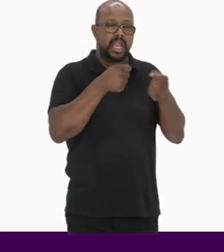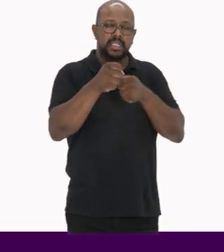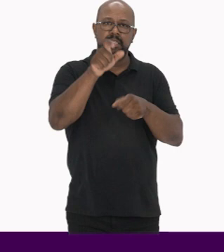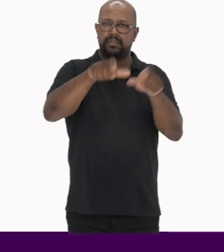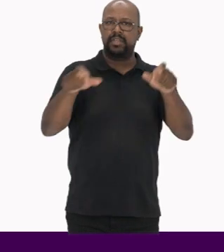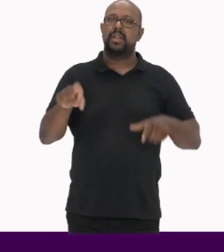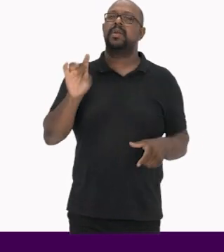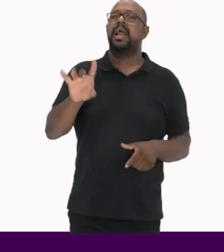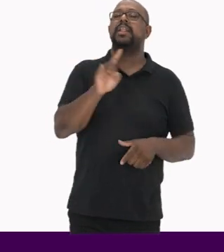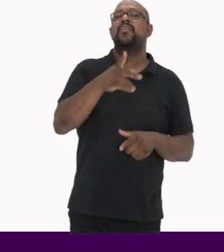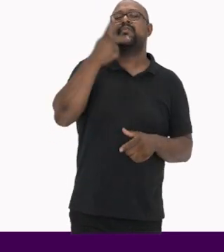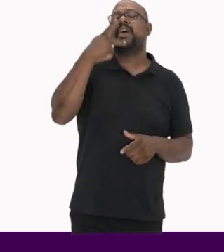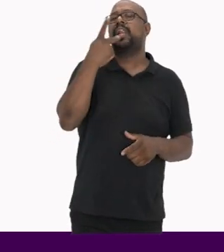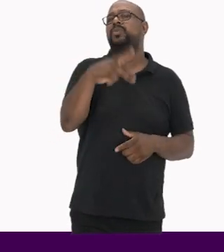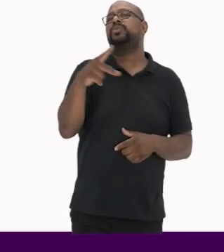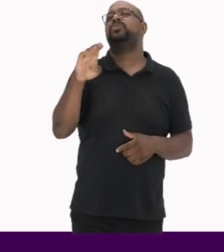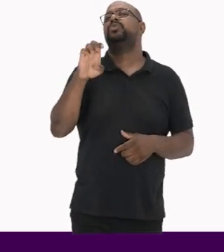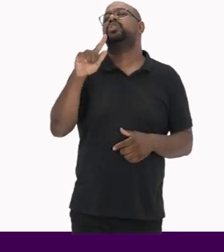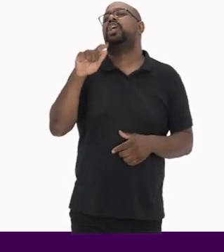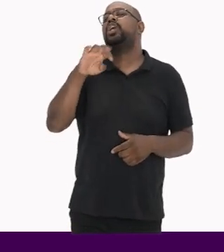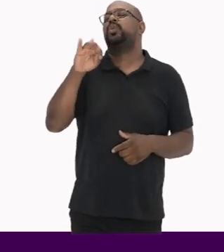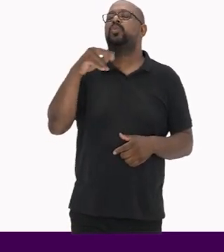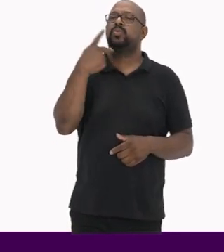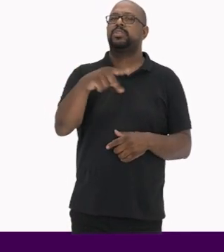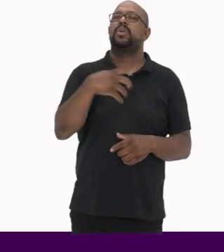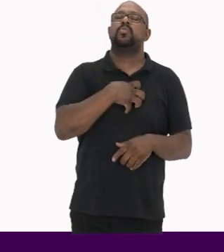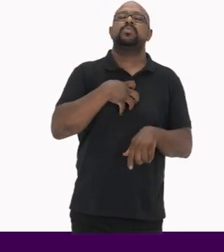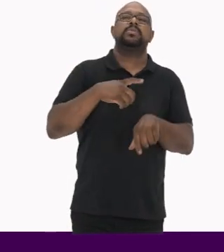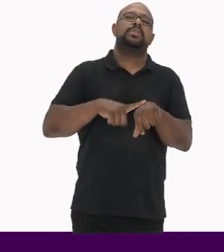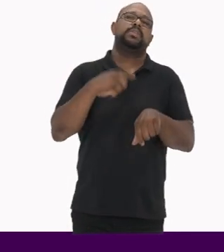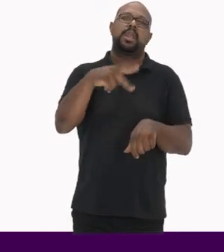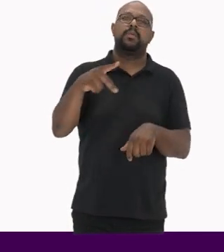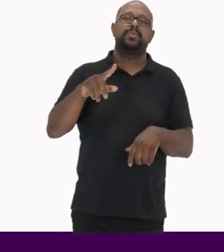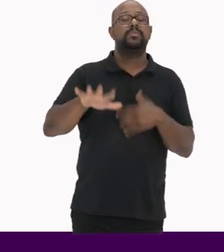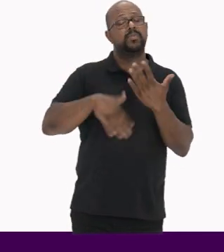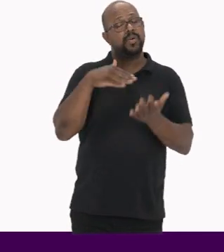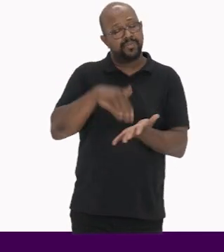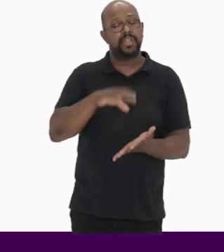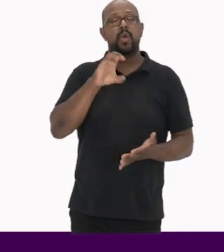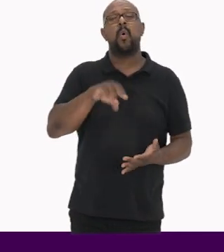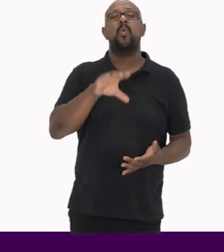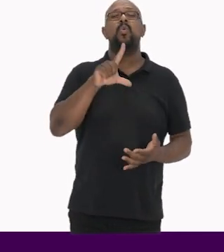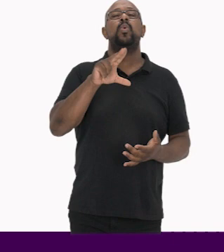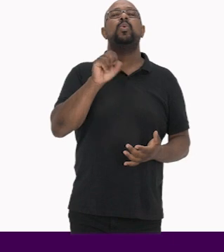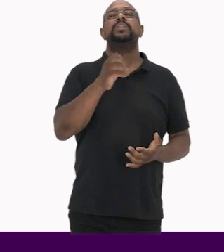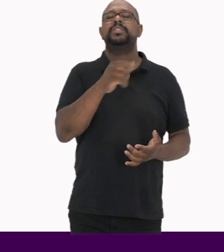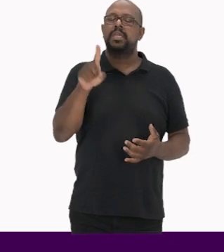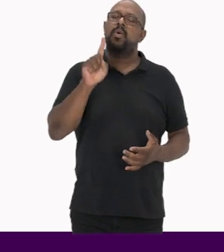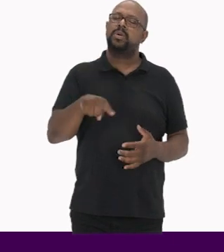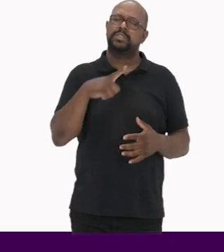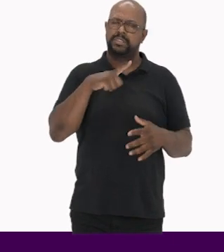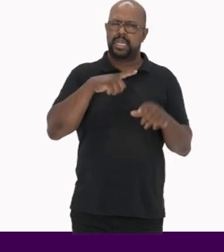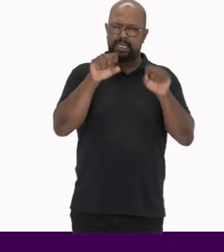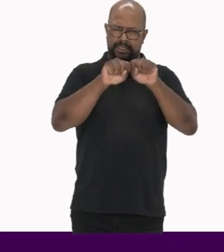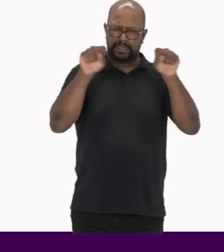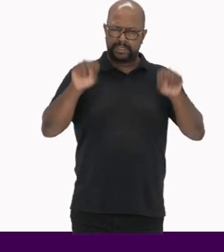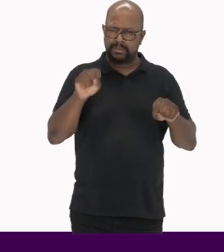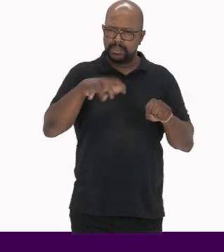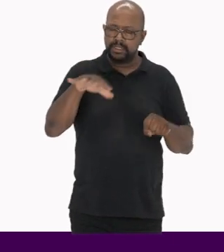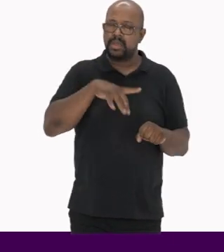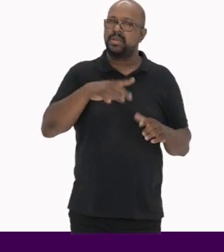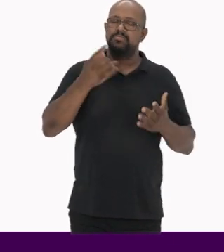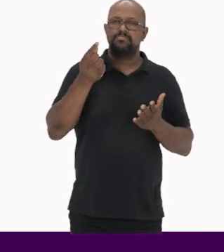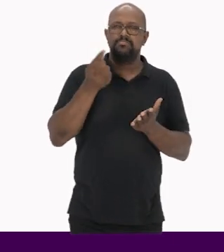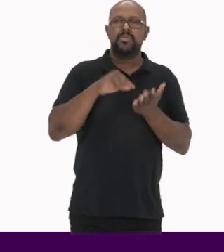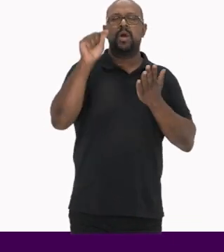entrevistados Cada um fala de um jeito no seu tempo Por fim, temos a etapa de conclusão Que é onde há a sistematização